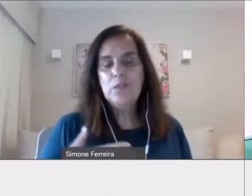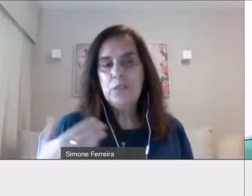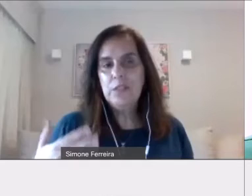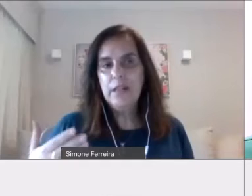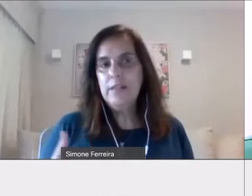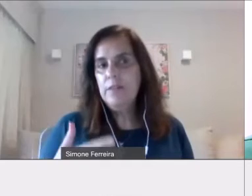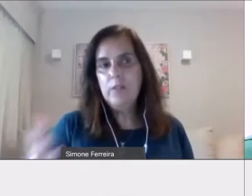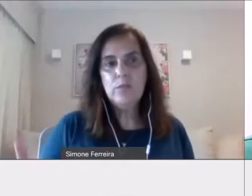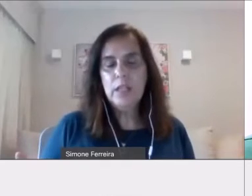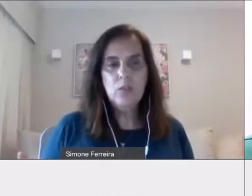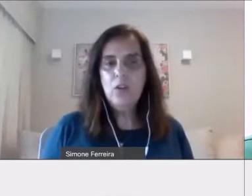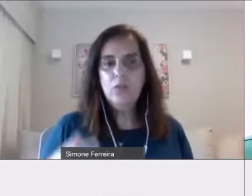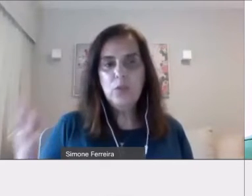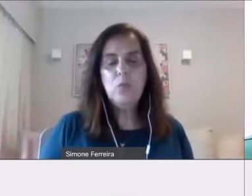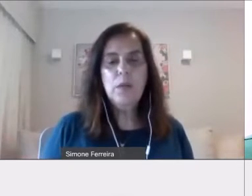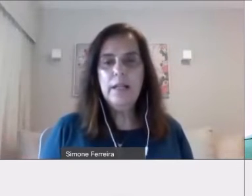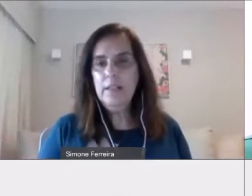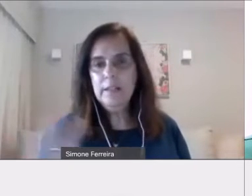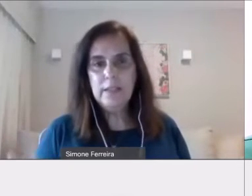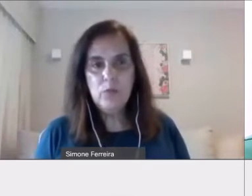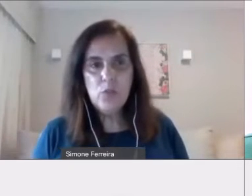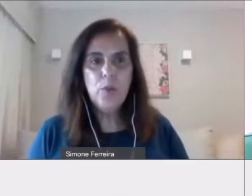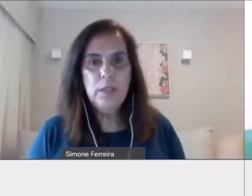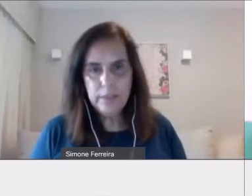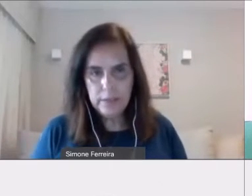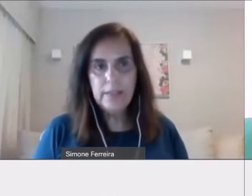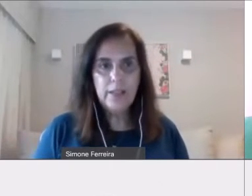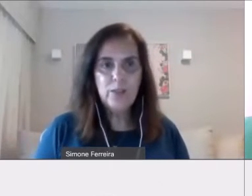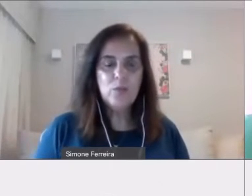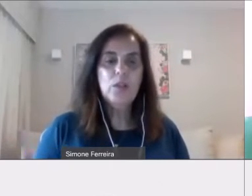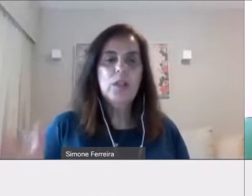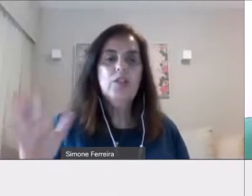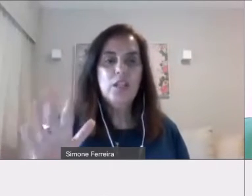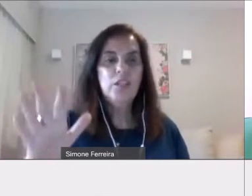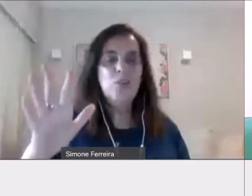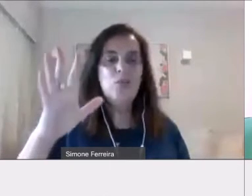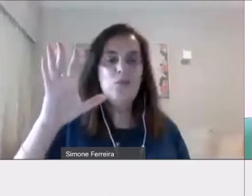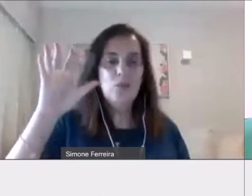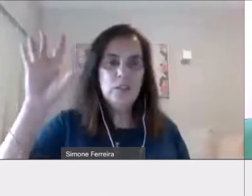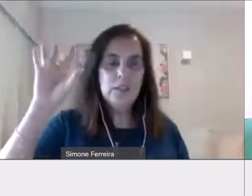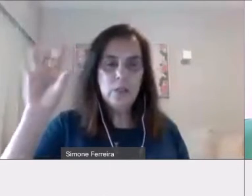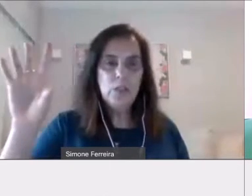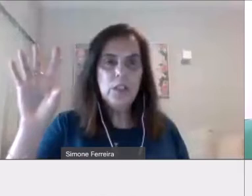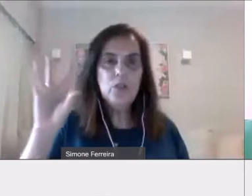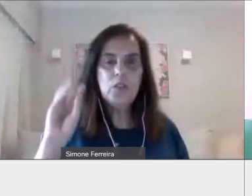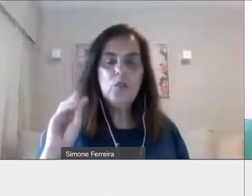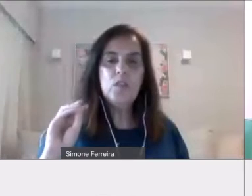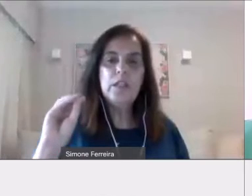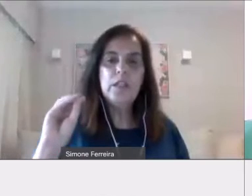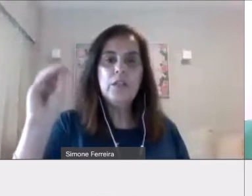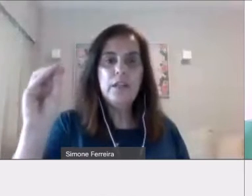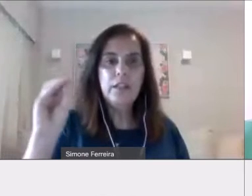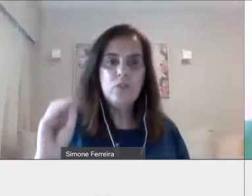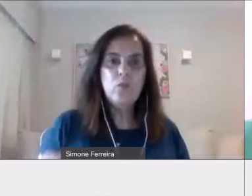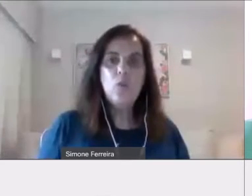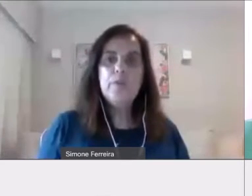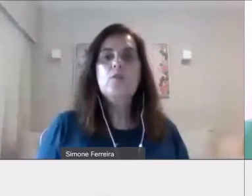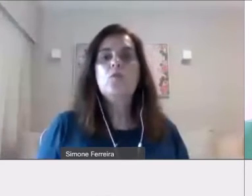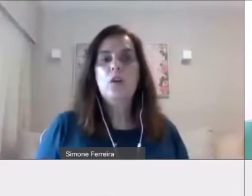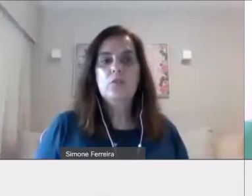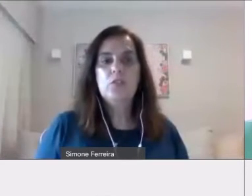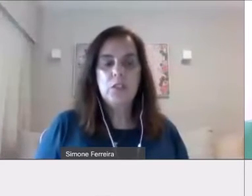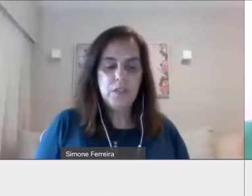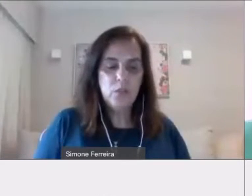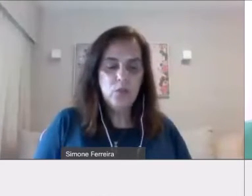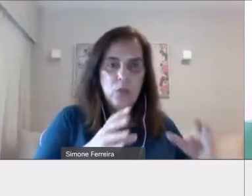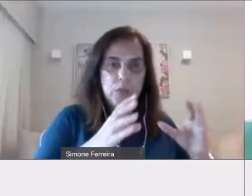Então, no Brasil, você vai, você faz um tecnólogo em alguma arte, você tem um diploma técnico, tecnólogo. Nos Estados Unidos, isso seria o equivalente a